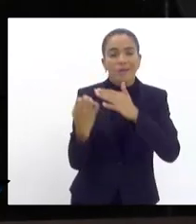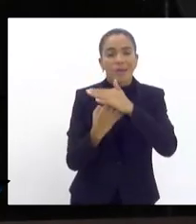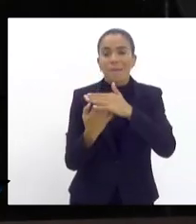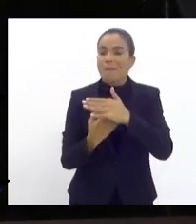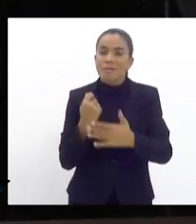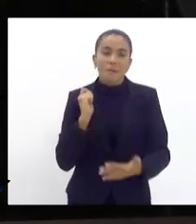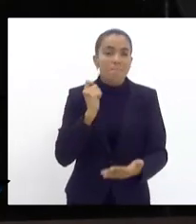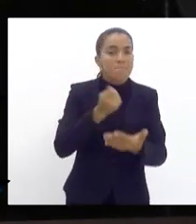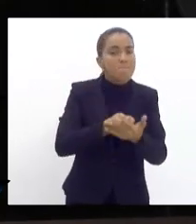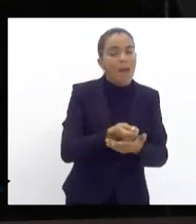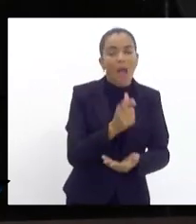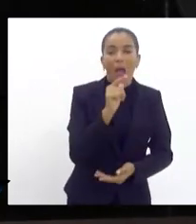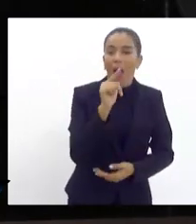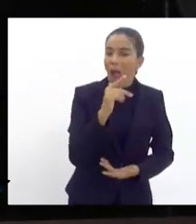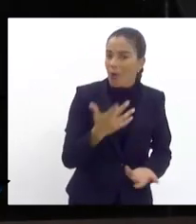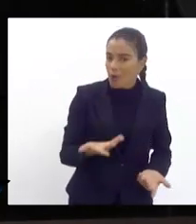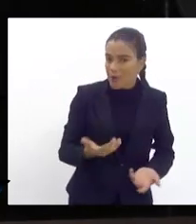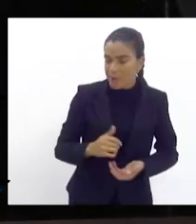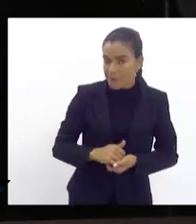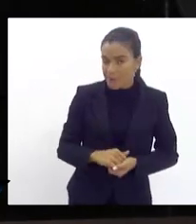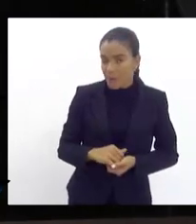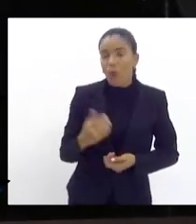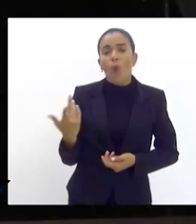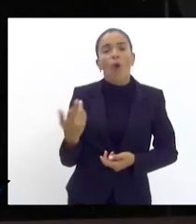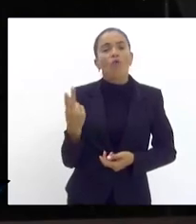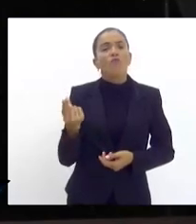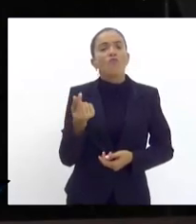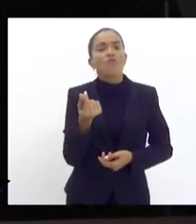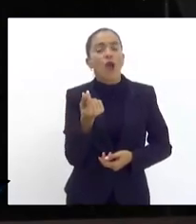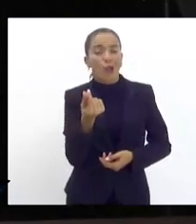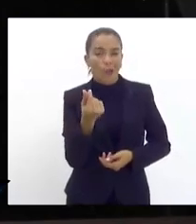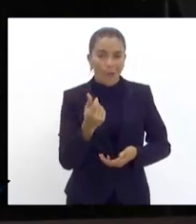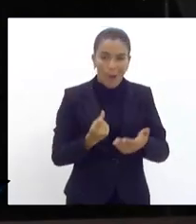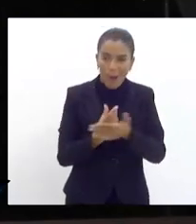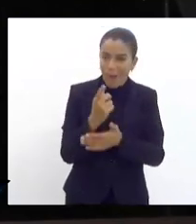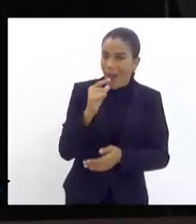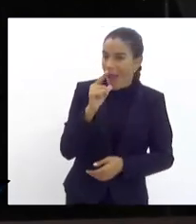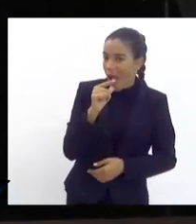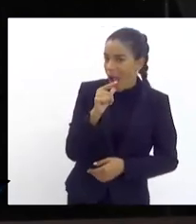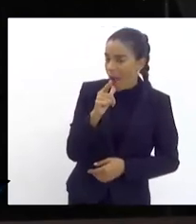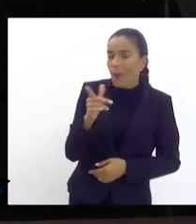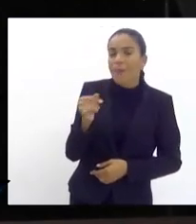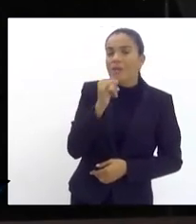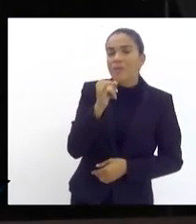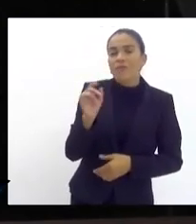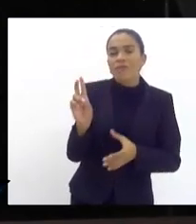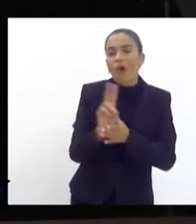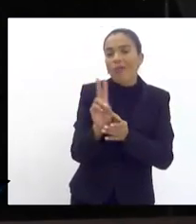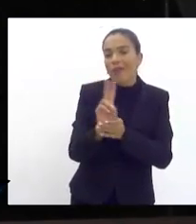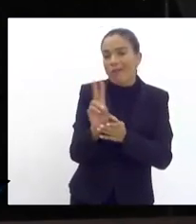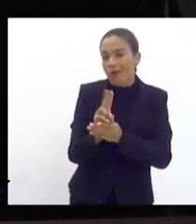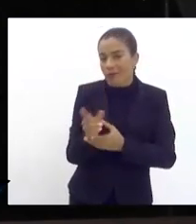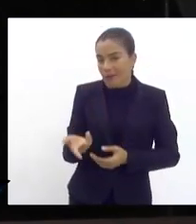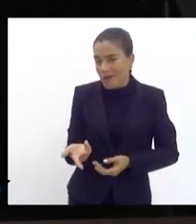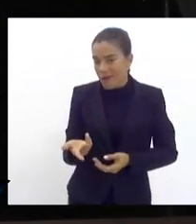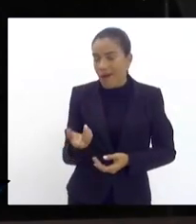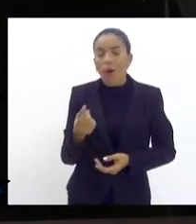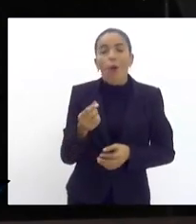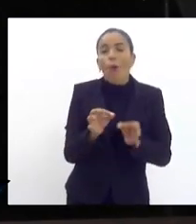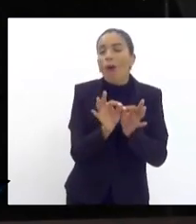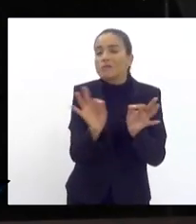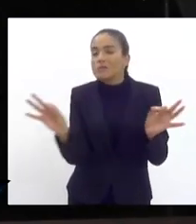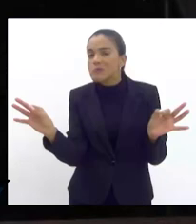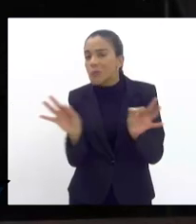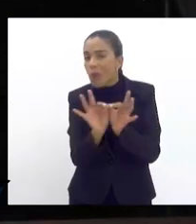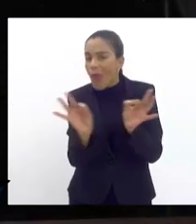compram um exemplo deputado Jair qual o valor da compra da água do município de Volta Redonda quantos metros cúbicos a empresa lá